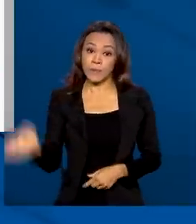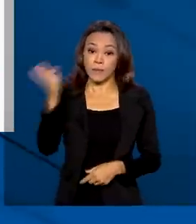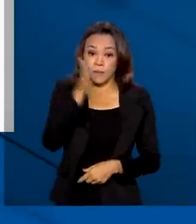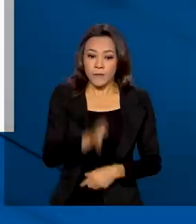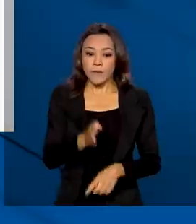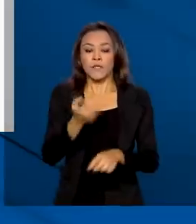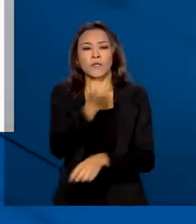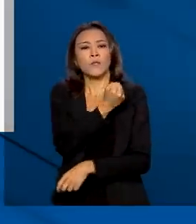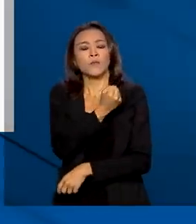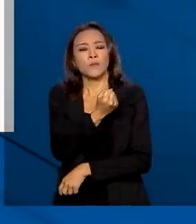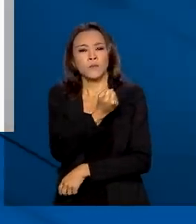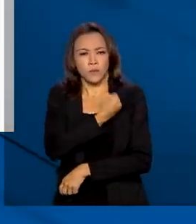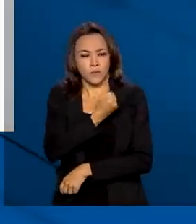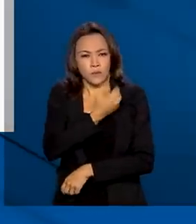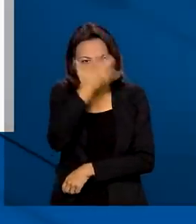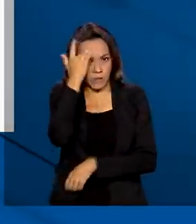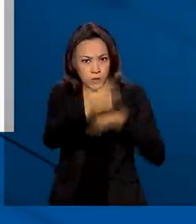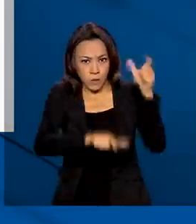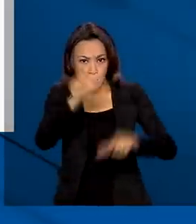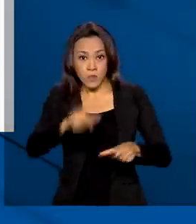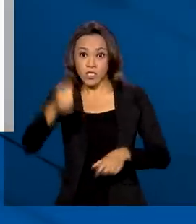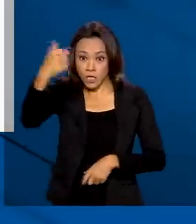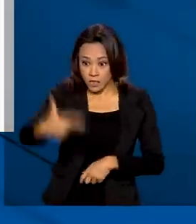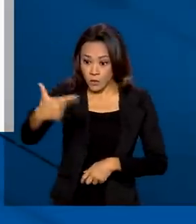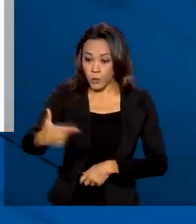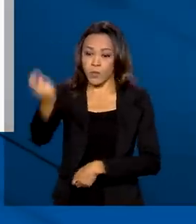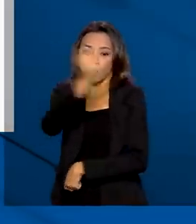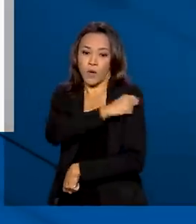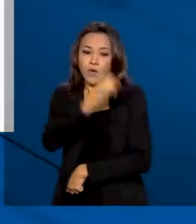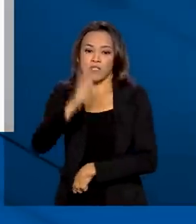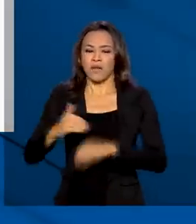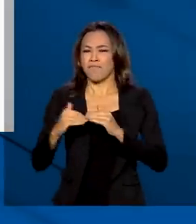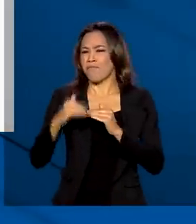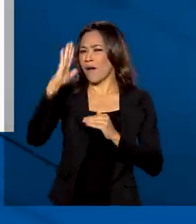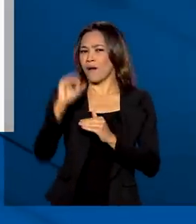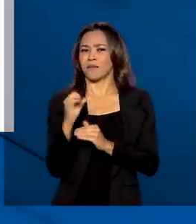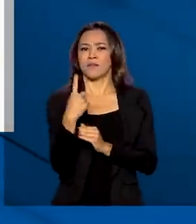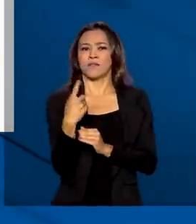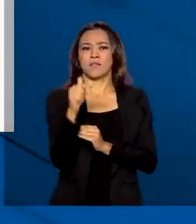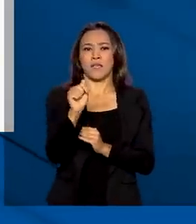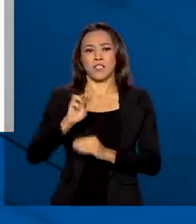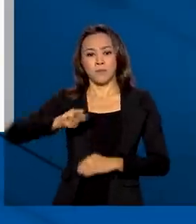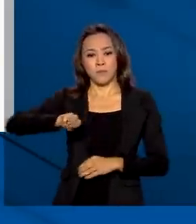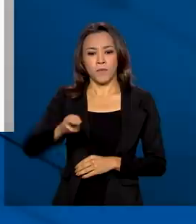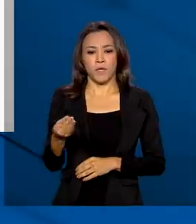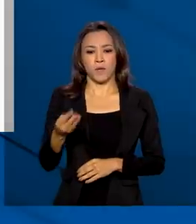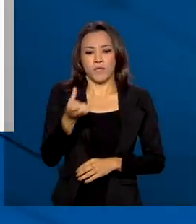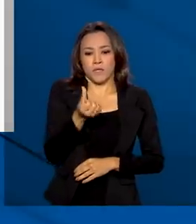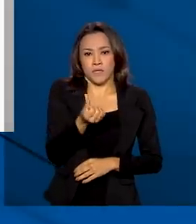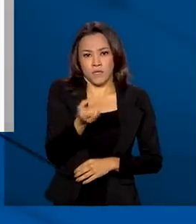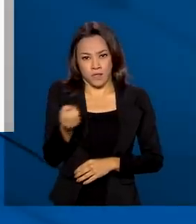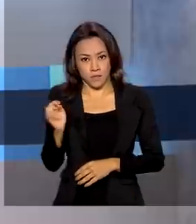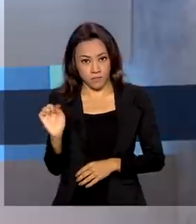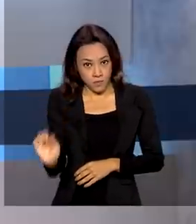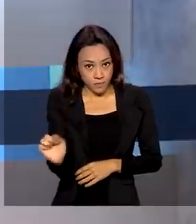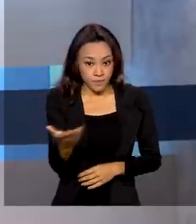brasileiros que tomaram duas doses da vacina é de mais de 17 milhões e 600 mil.